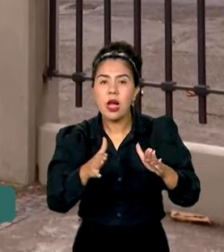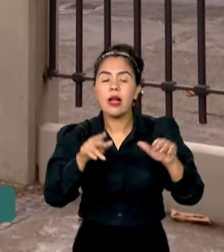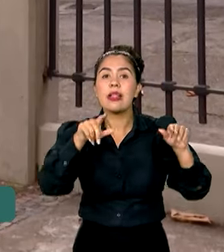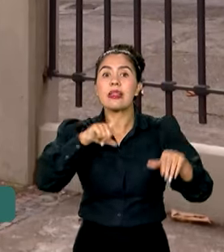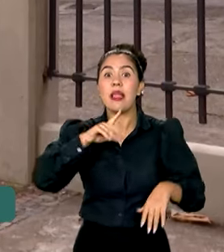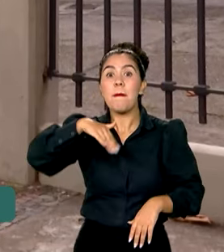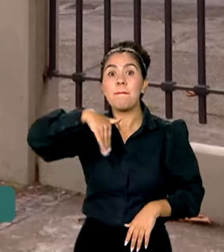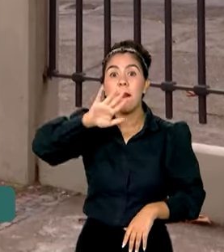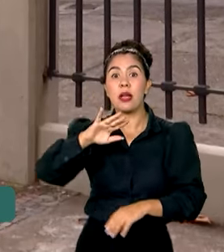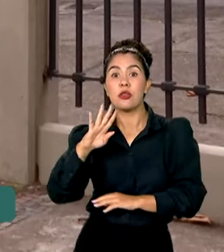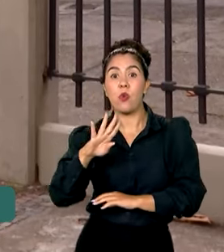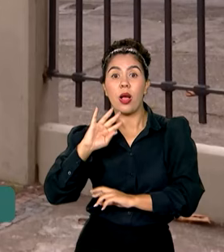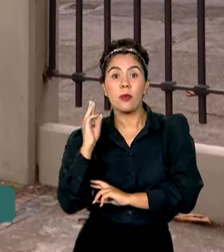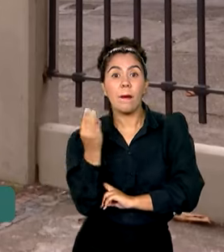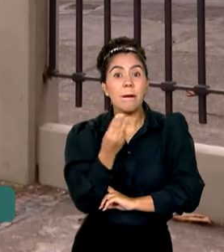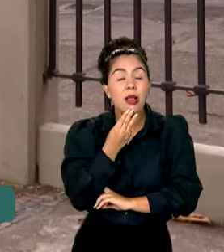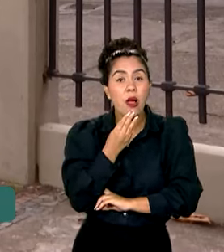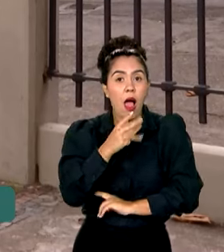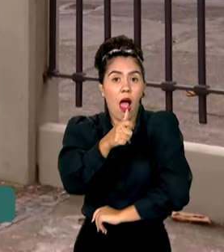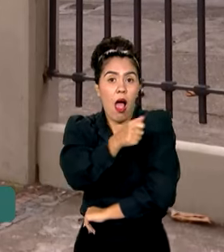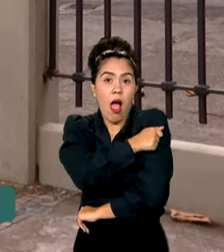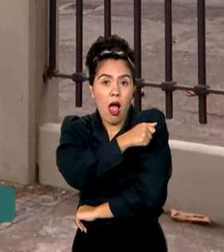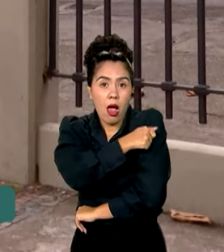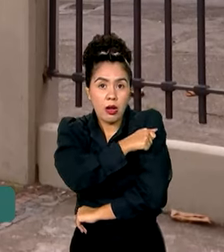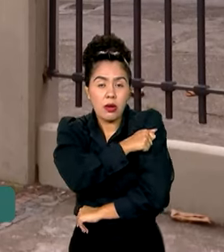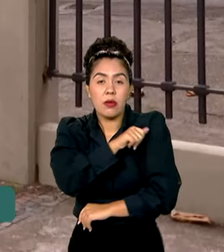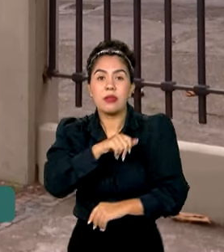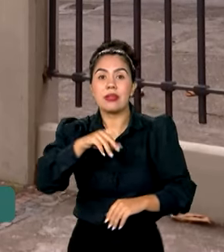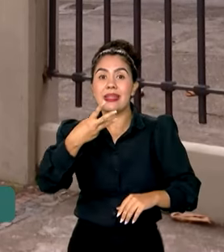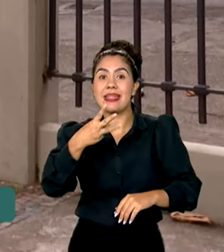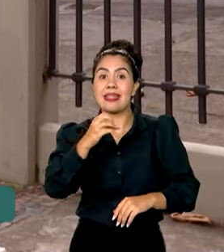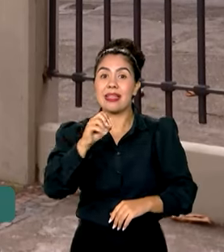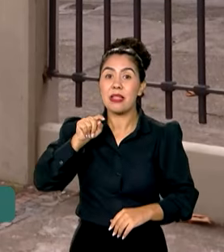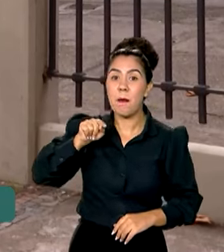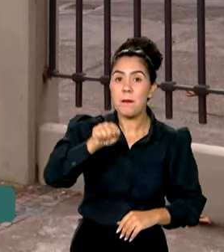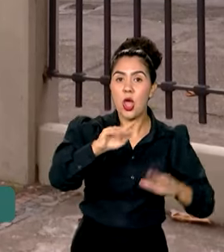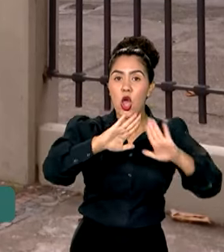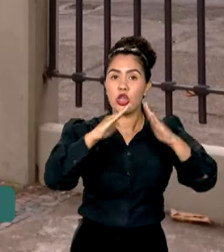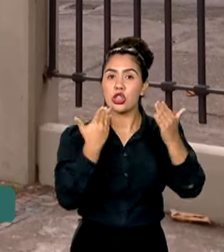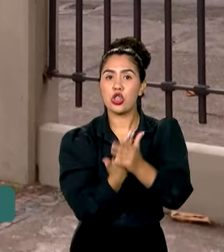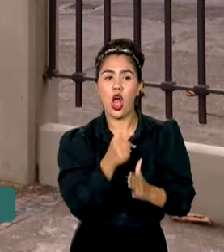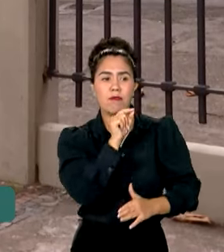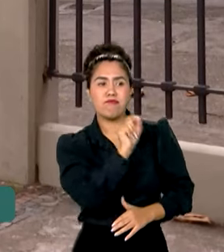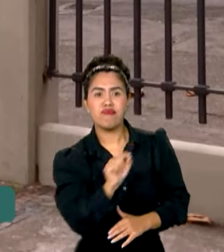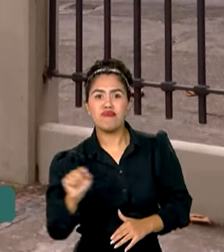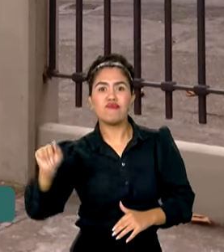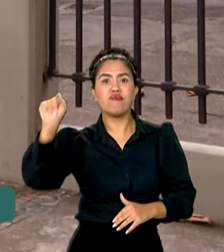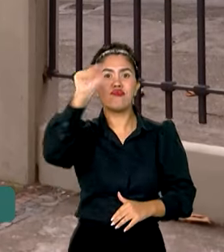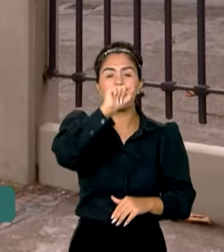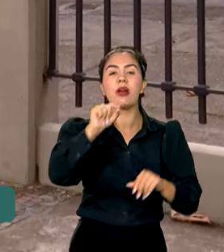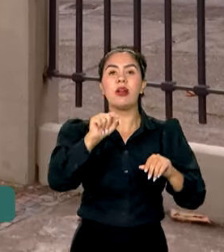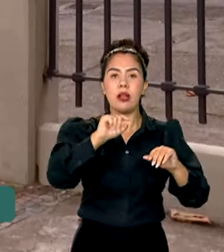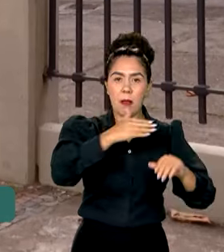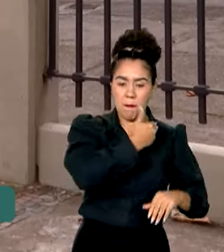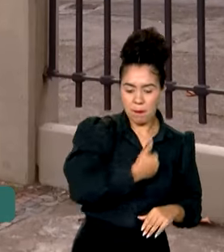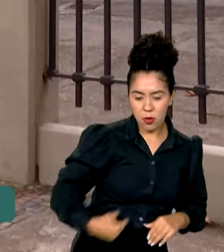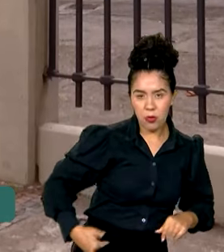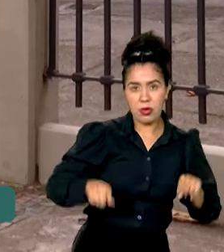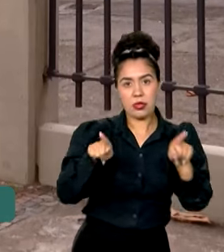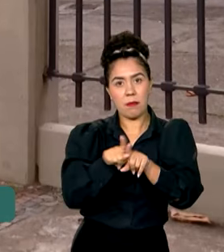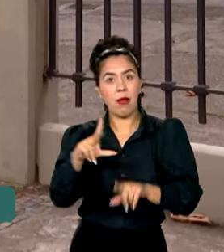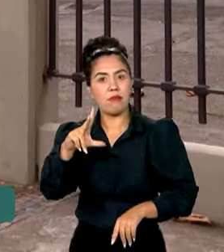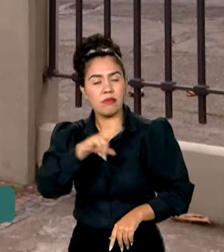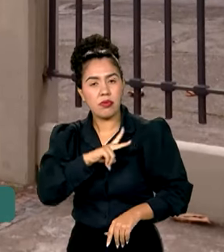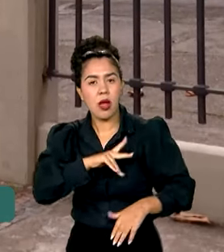4 milhões de estudantes de mais de 30 mil escolas públicas e privadas de todo o país. Essa